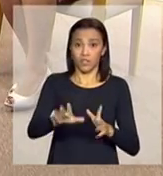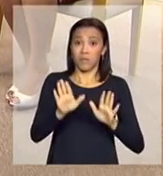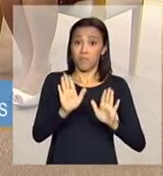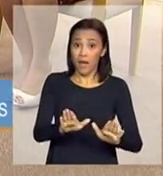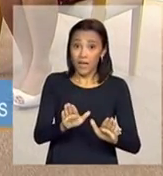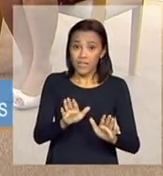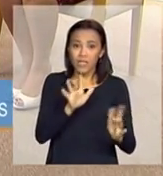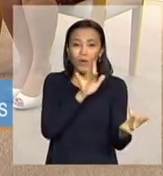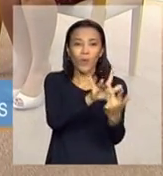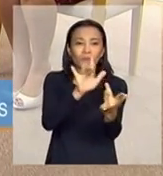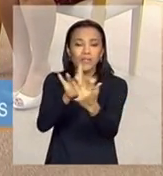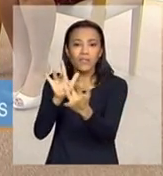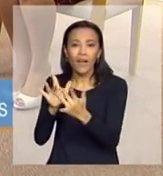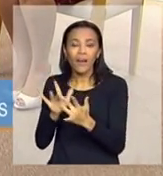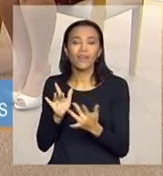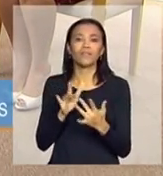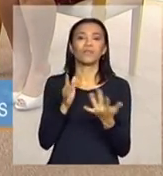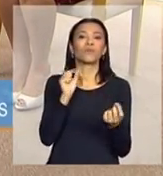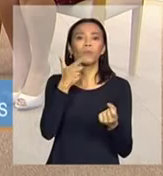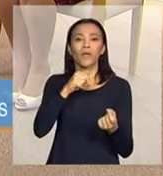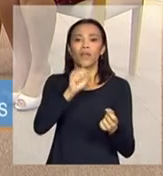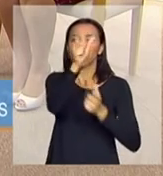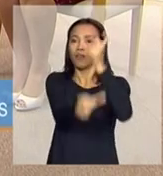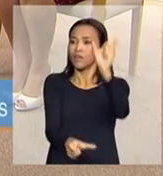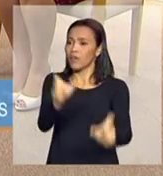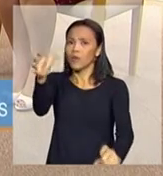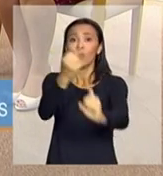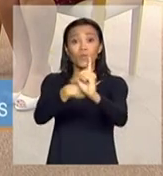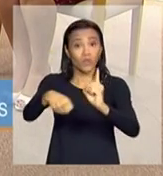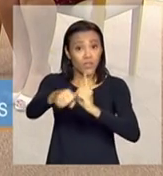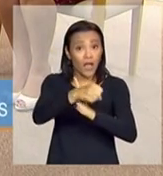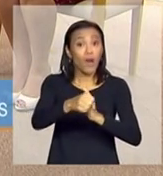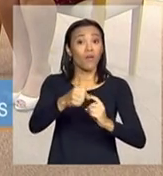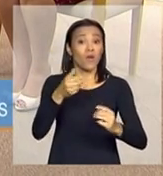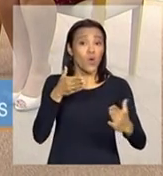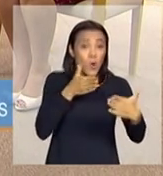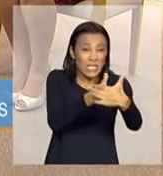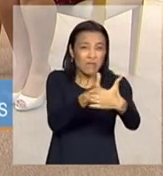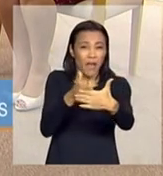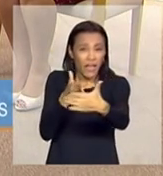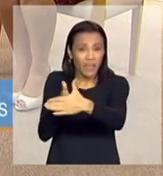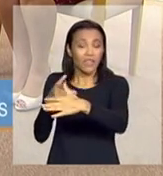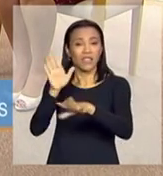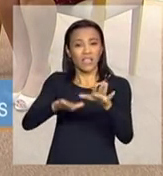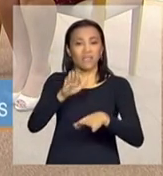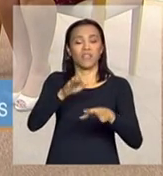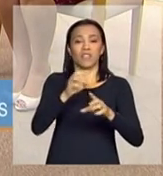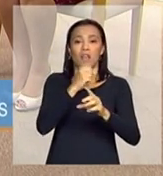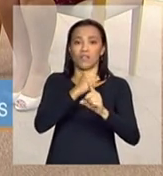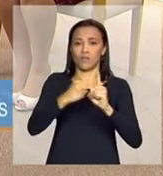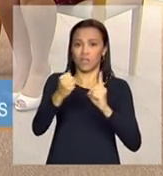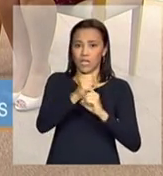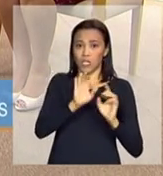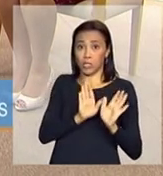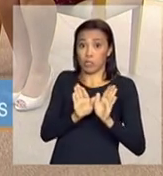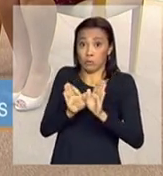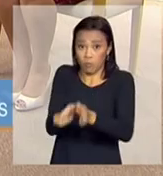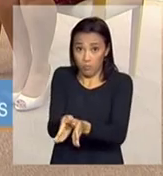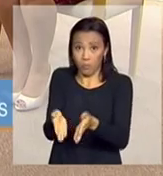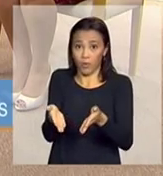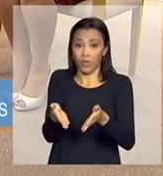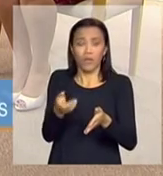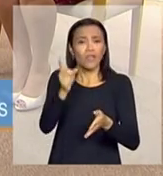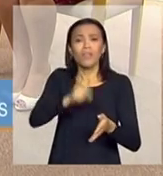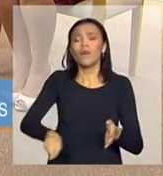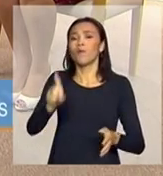em contato com o meio social, né? Com o meio... Com as barreiras que a sociedade impõe para elas. Então, o fato de ser deficiente não tem a ver com o